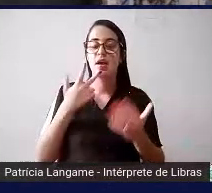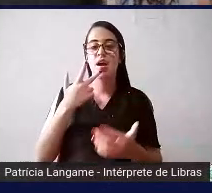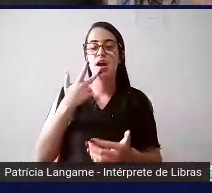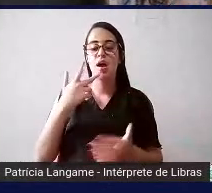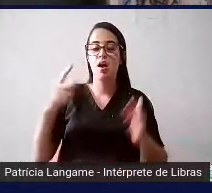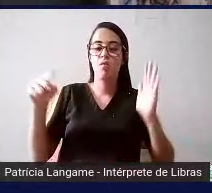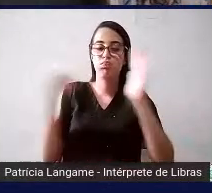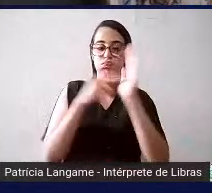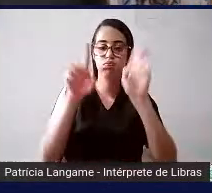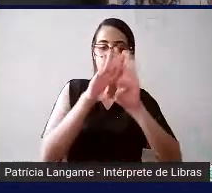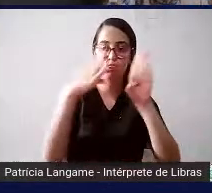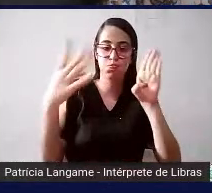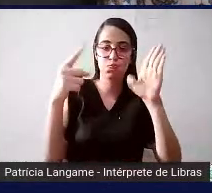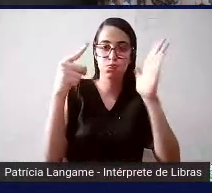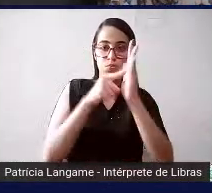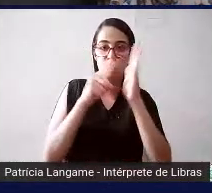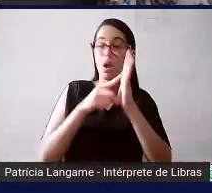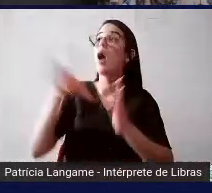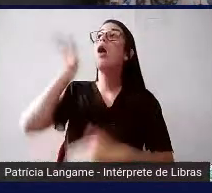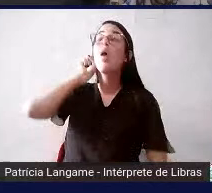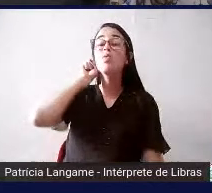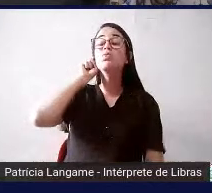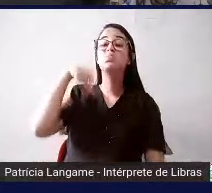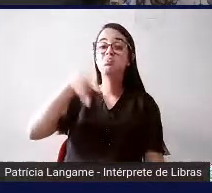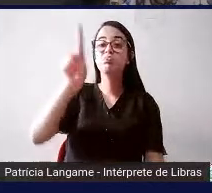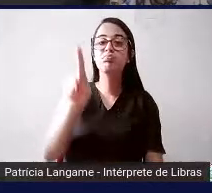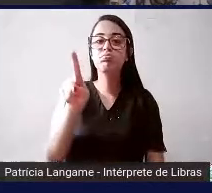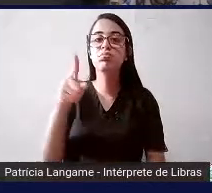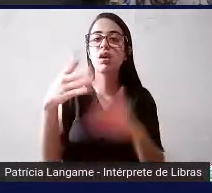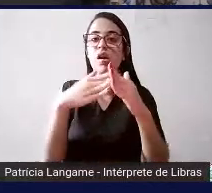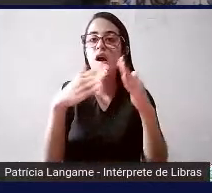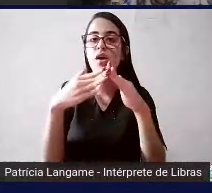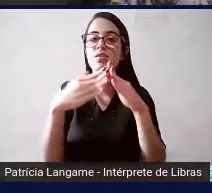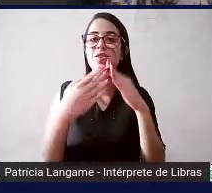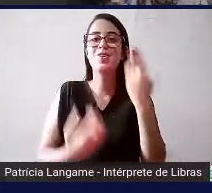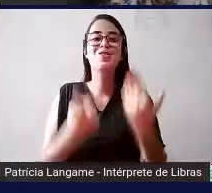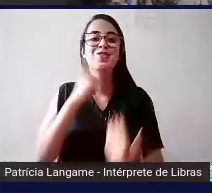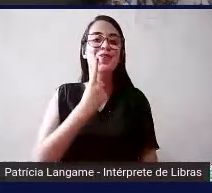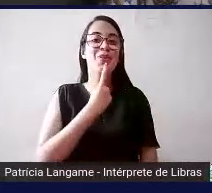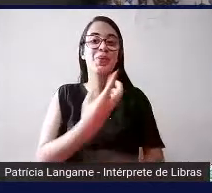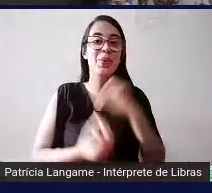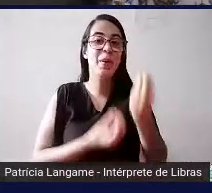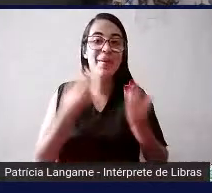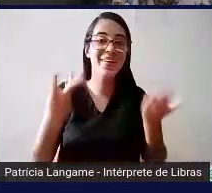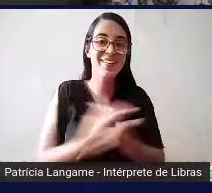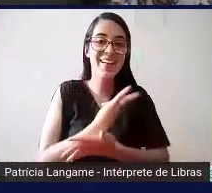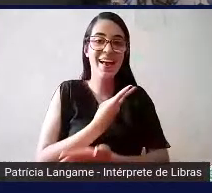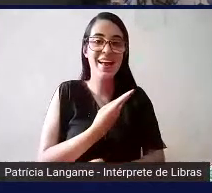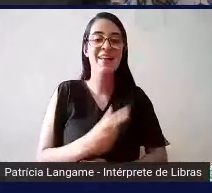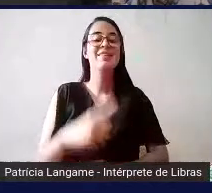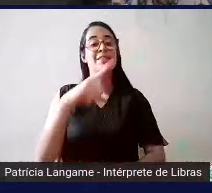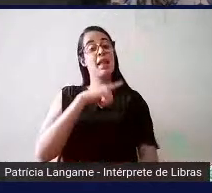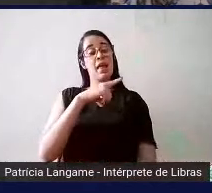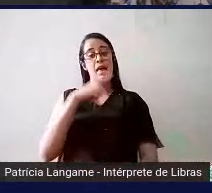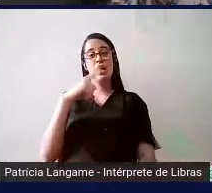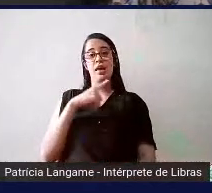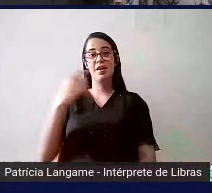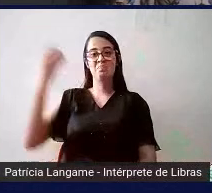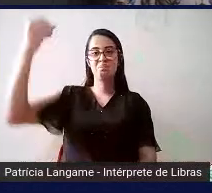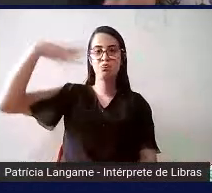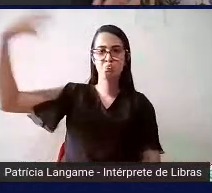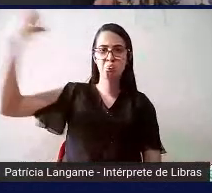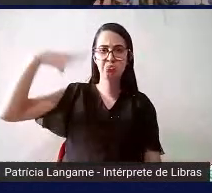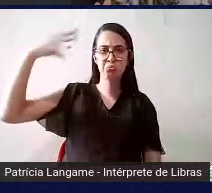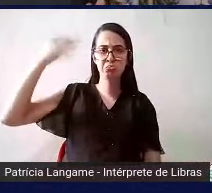e vai lá ver quem é e pro surdo como é que a gente faz como é que acontece existe uma campainha luminosa